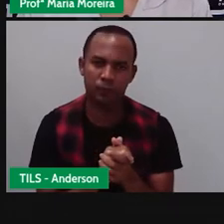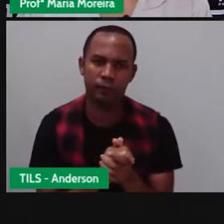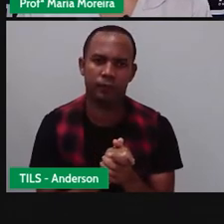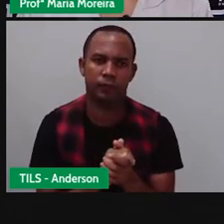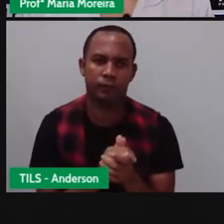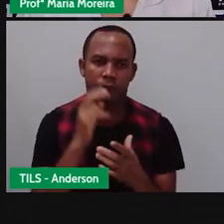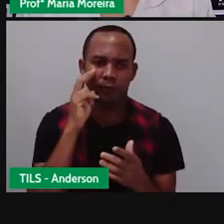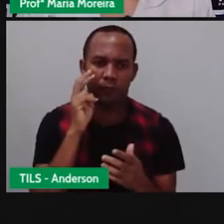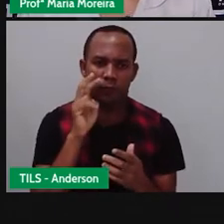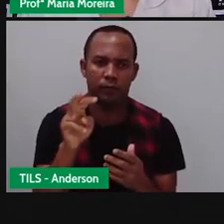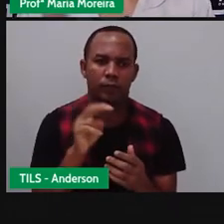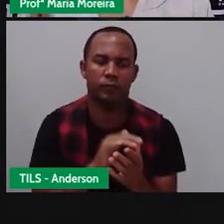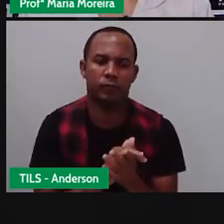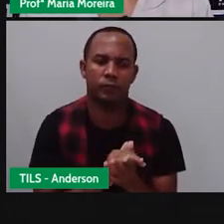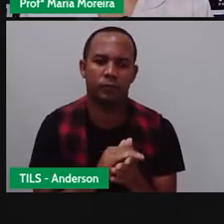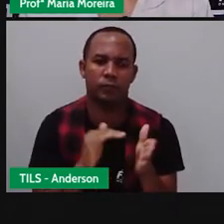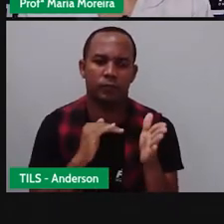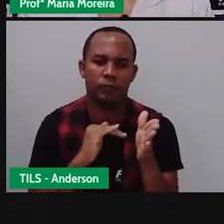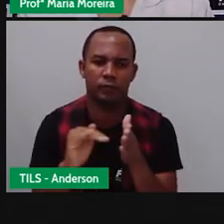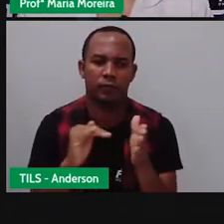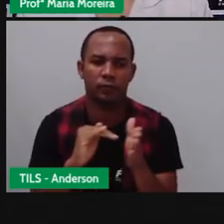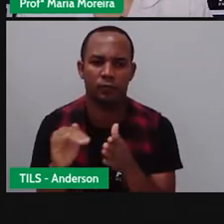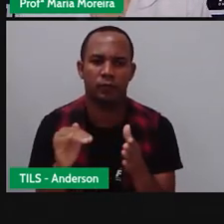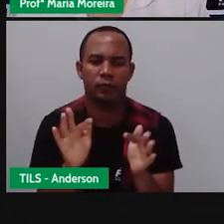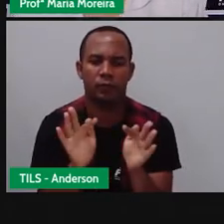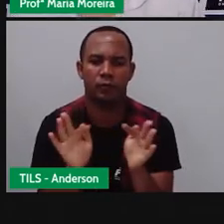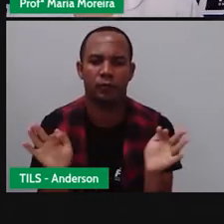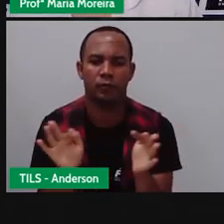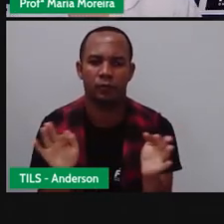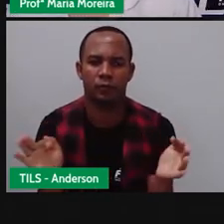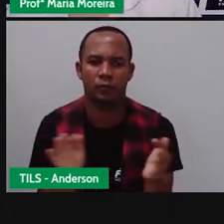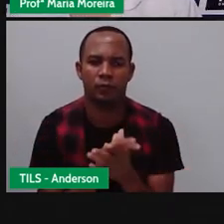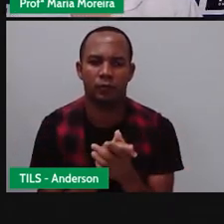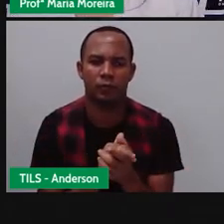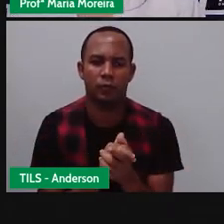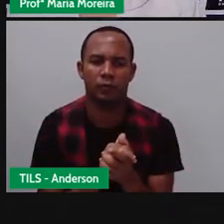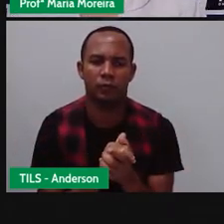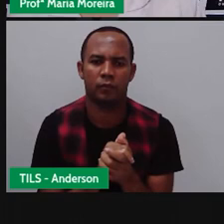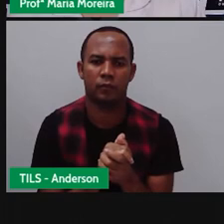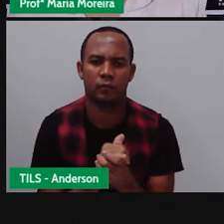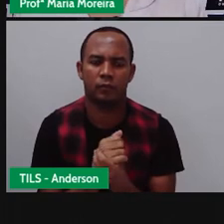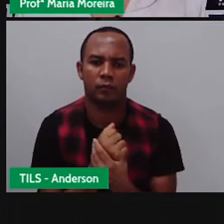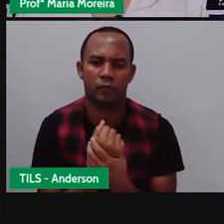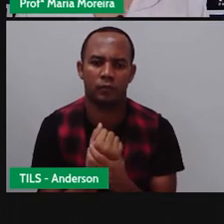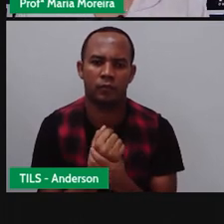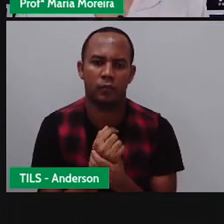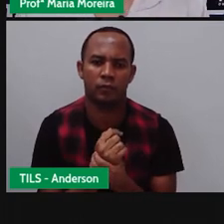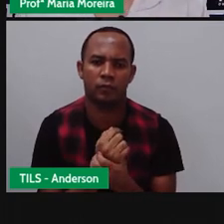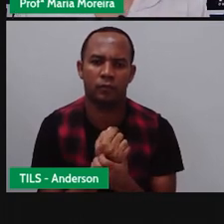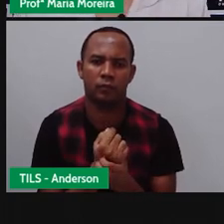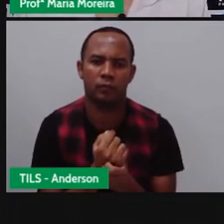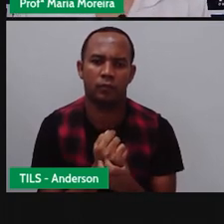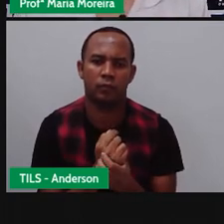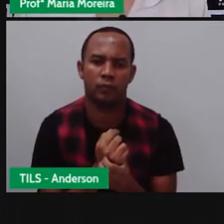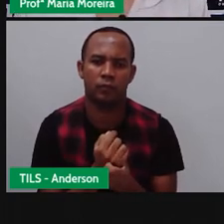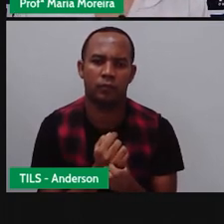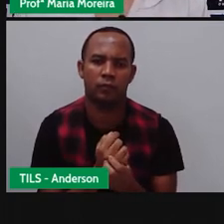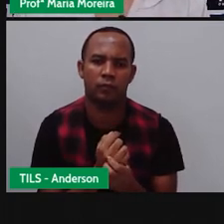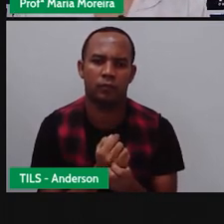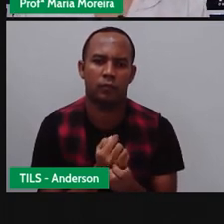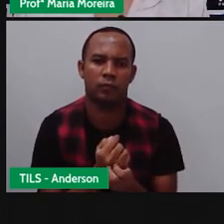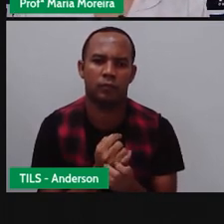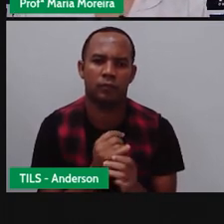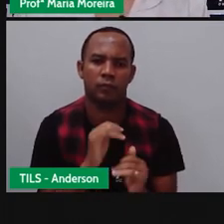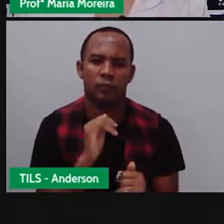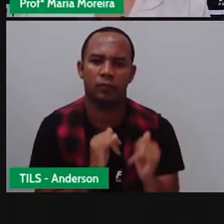Olha só. Mensagem curta que transmite um lembrete e um aviso. E um e-mail?